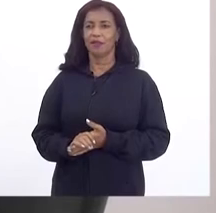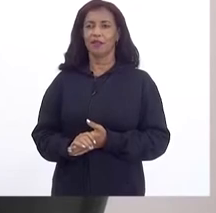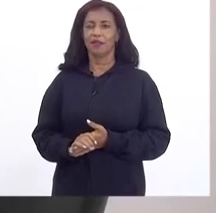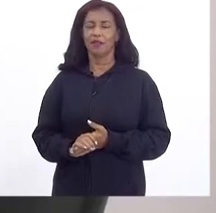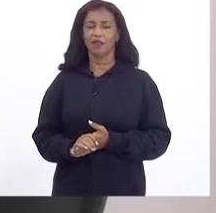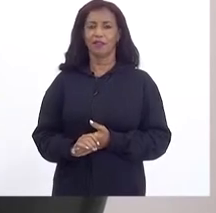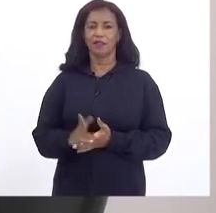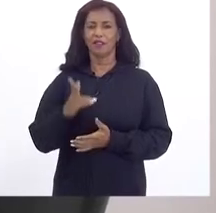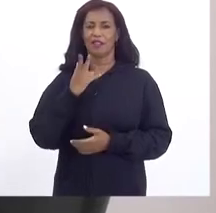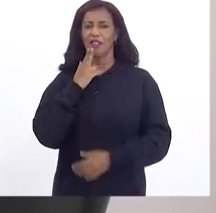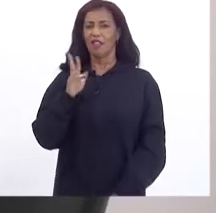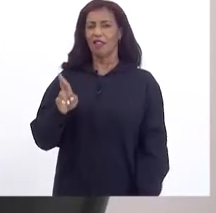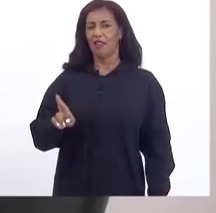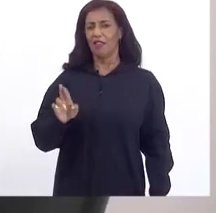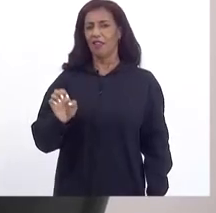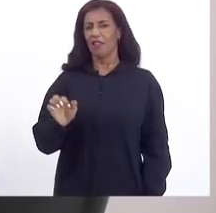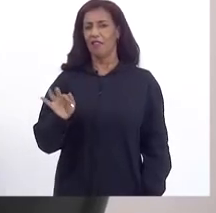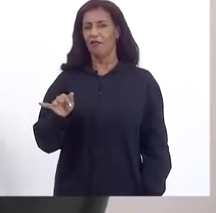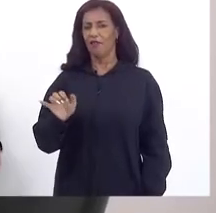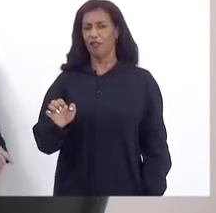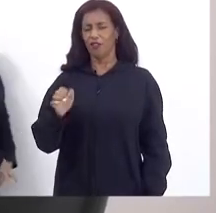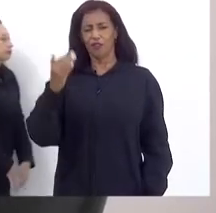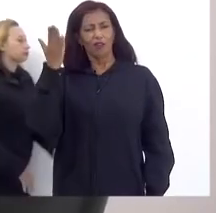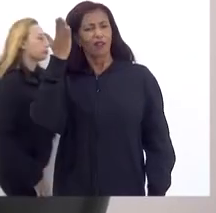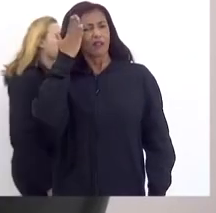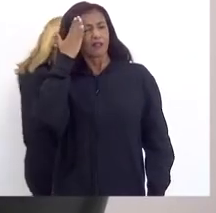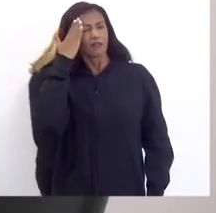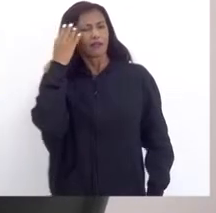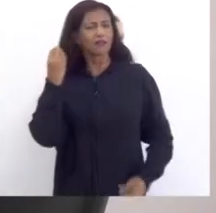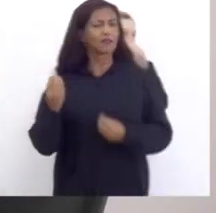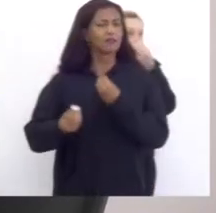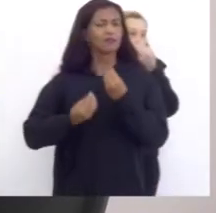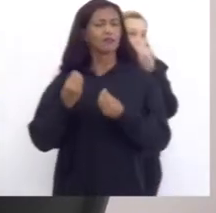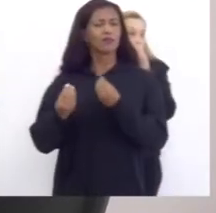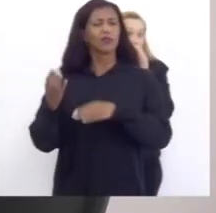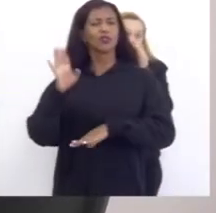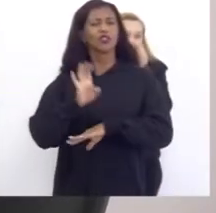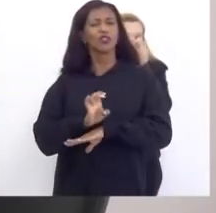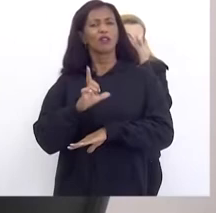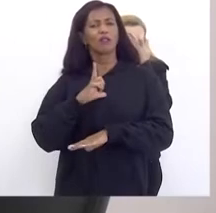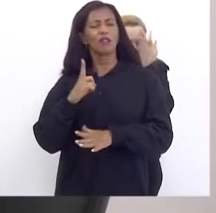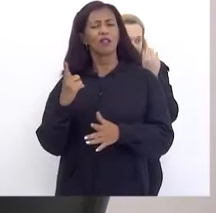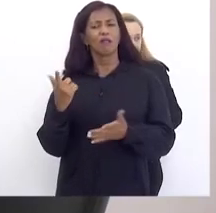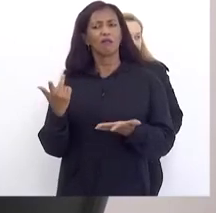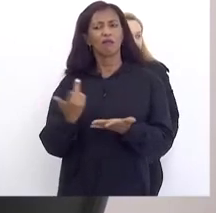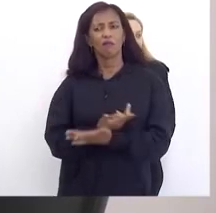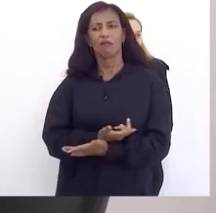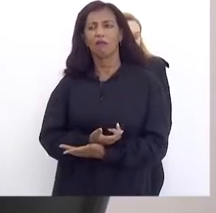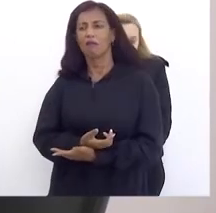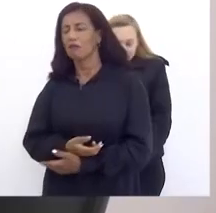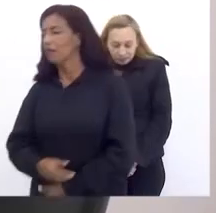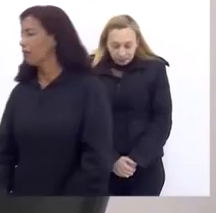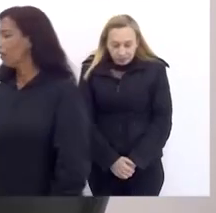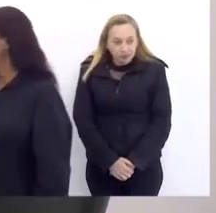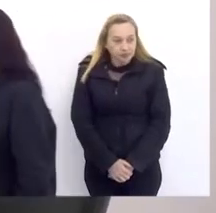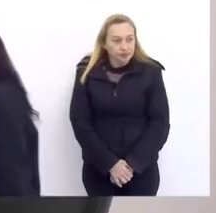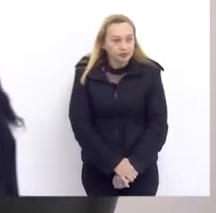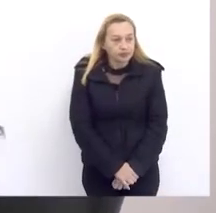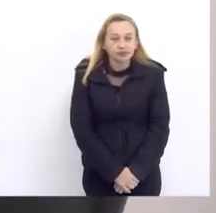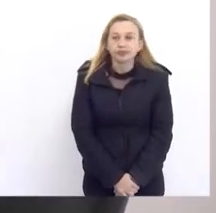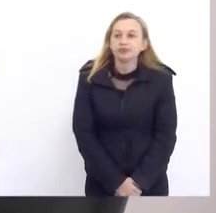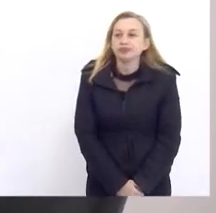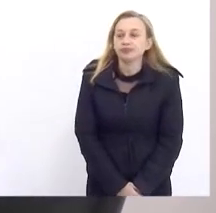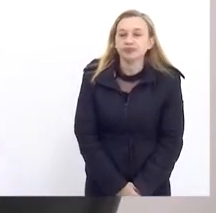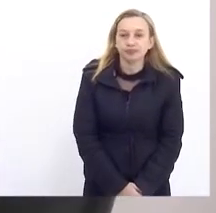refit Eu quero saber O que o Estado Tem feito Efetivamente Para